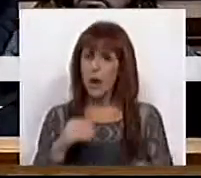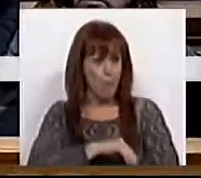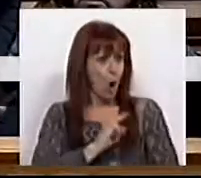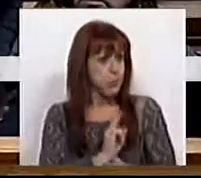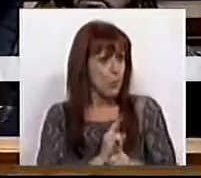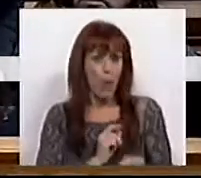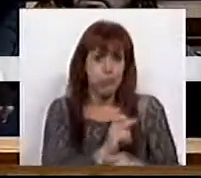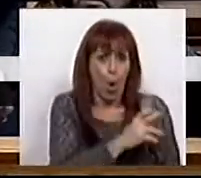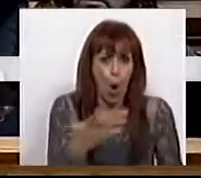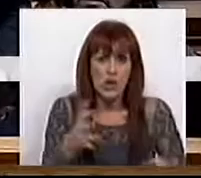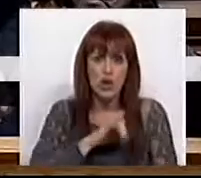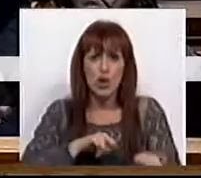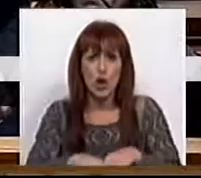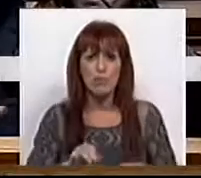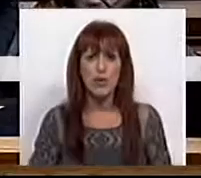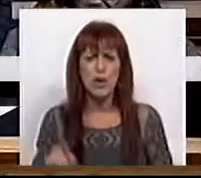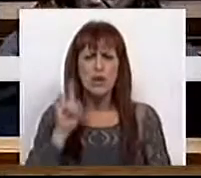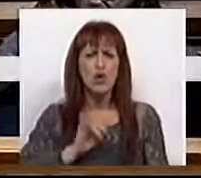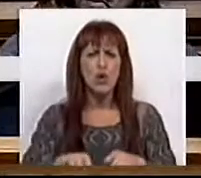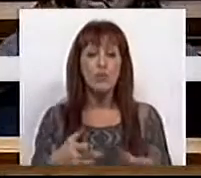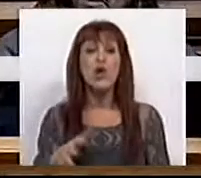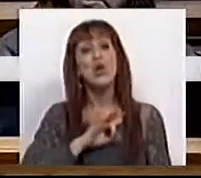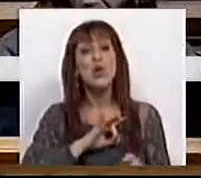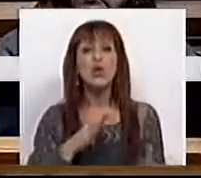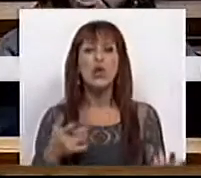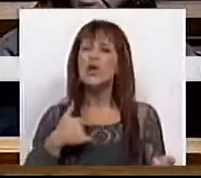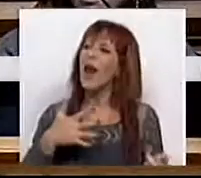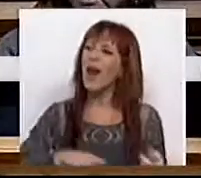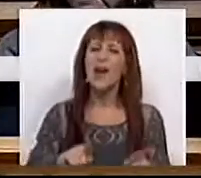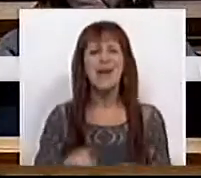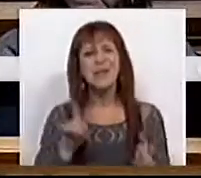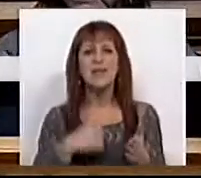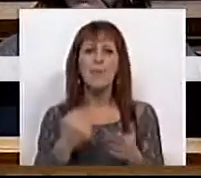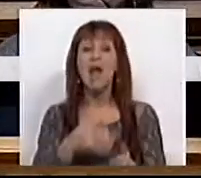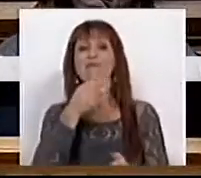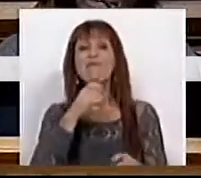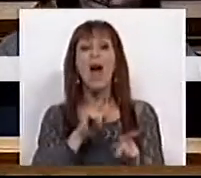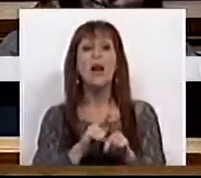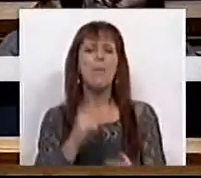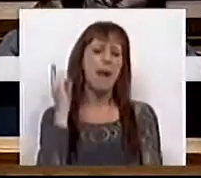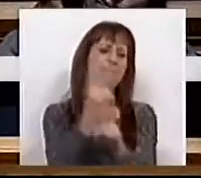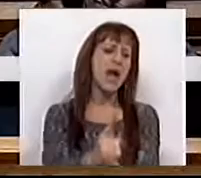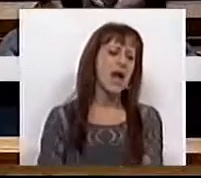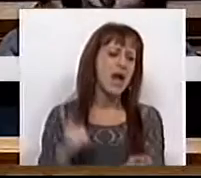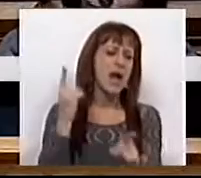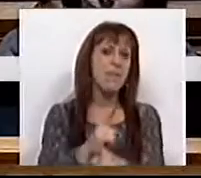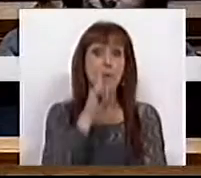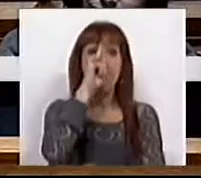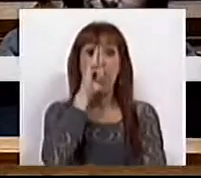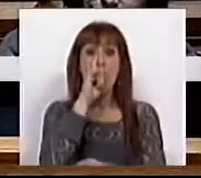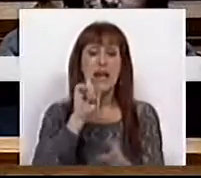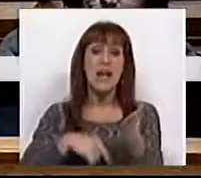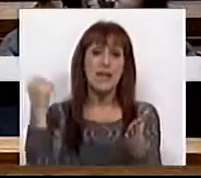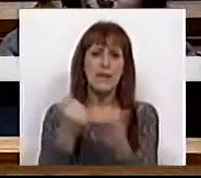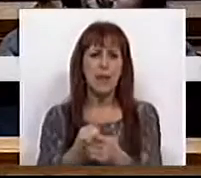congeladas, Srs. e Srs. Deputados. E os senhores querem sempre falar da mesma mentira de